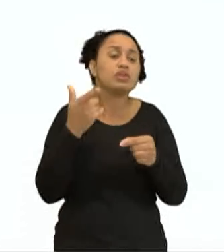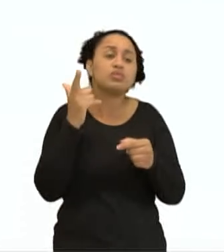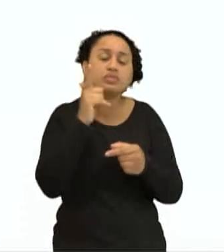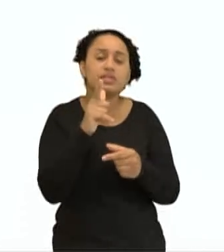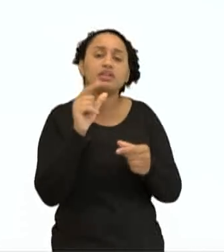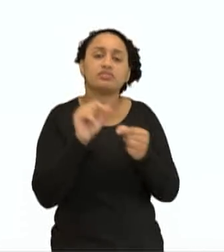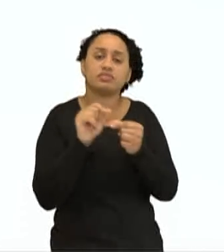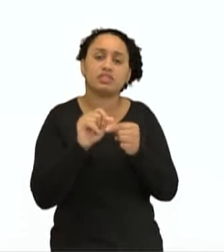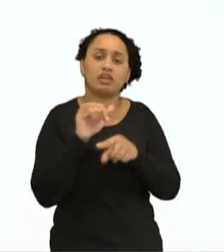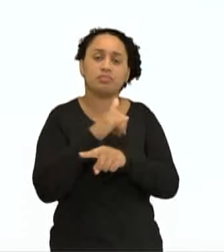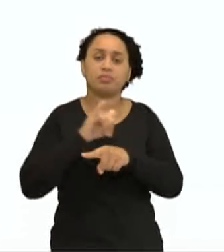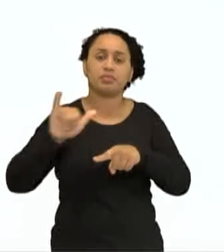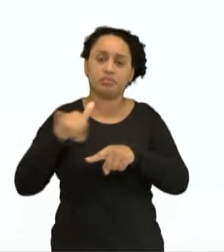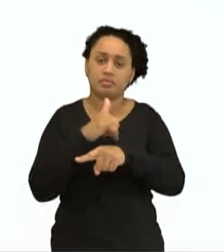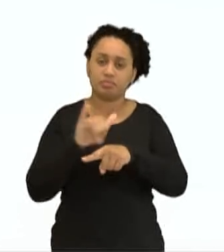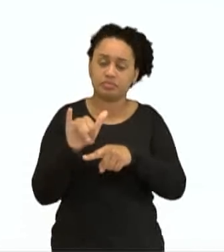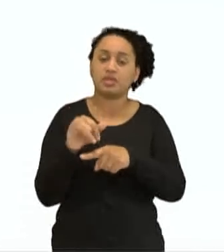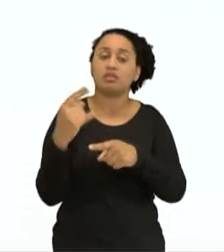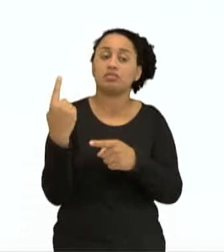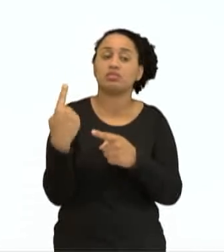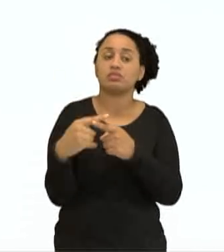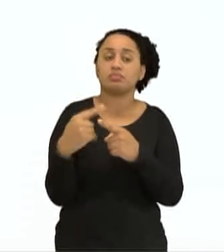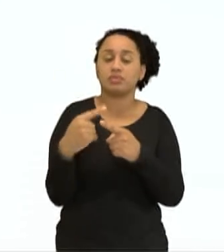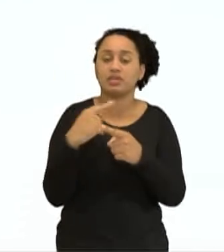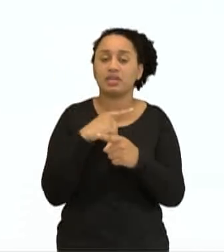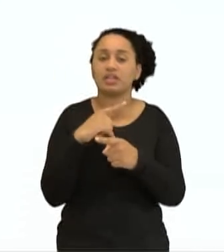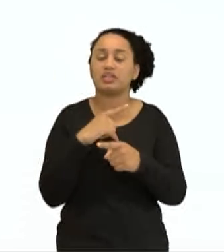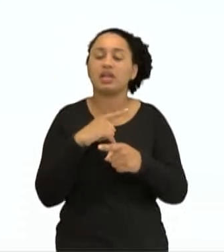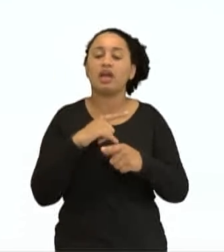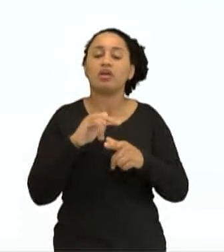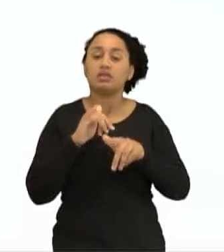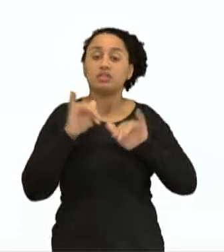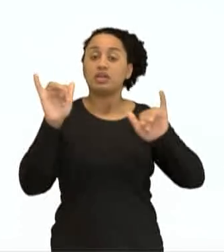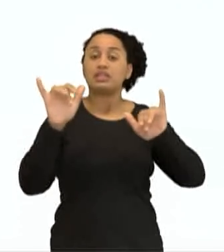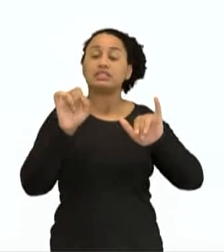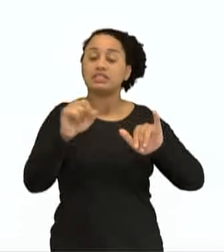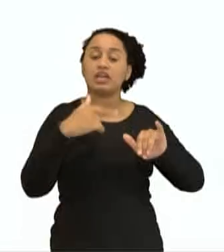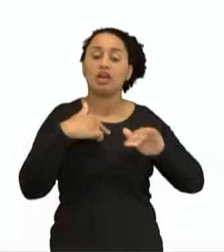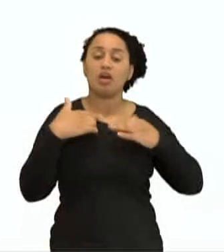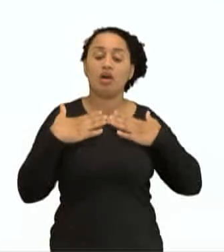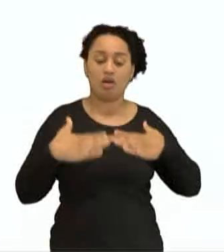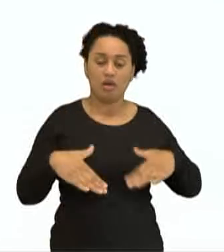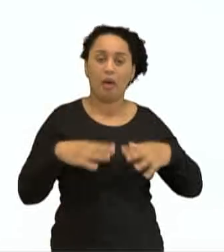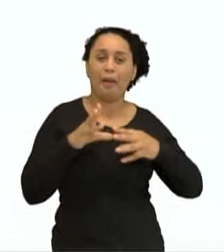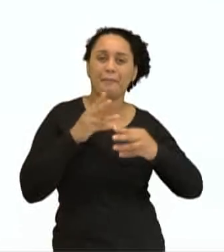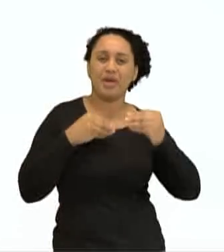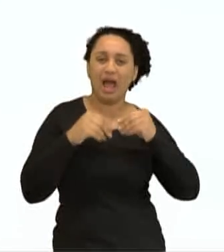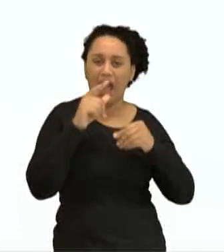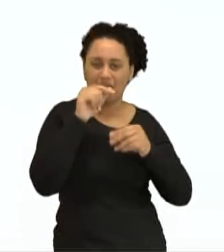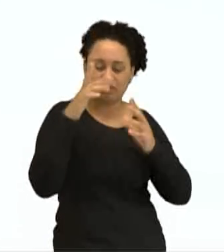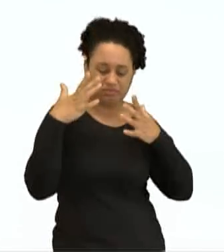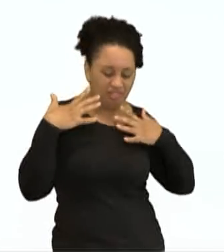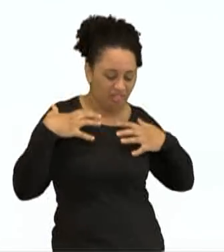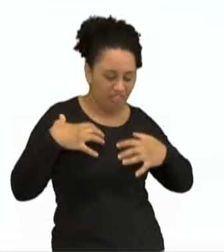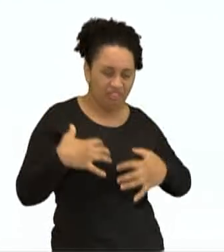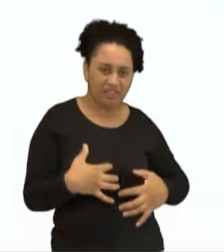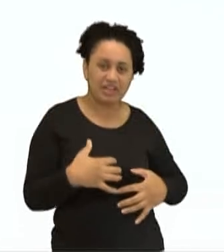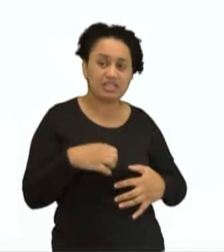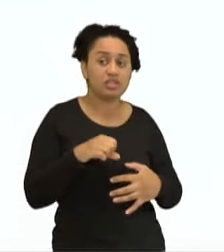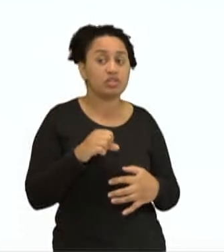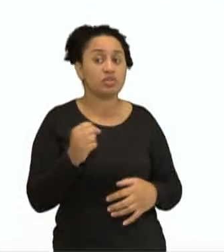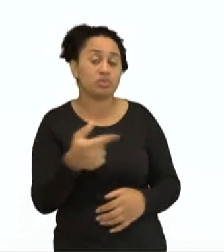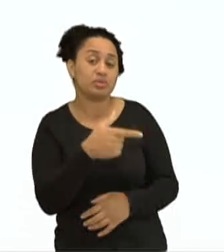será, pessoal? Porque levamos um choque maior quando estamos molhados do que quando estamos com a pele